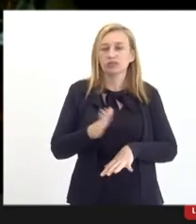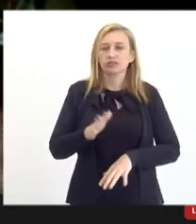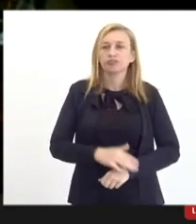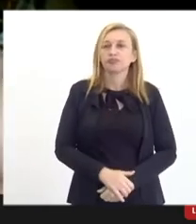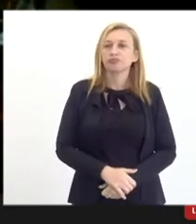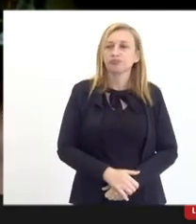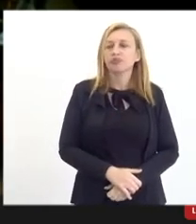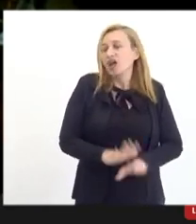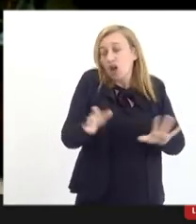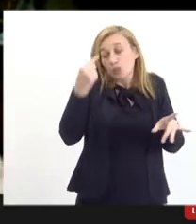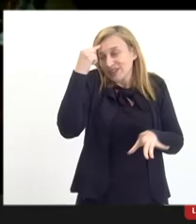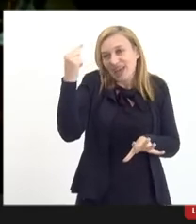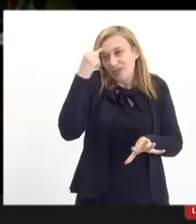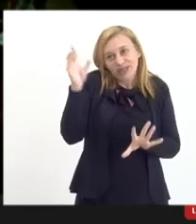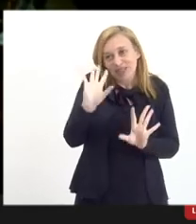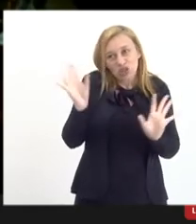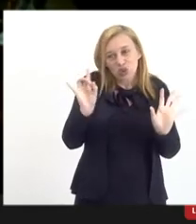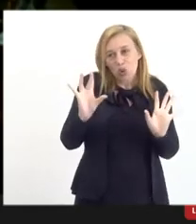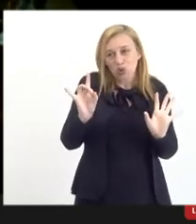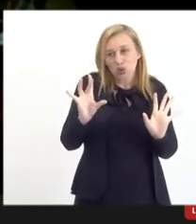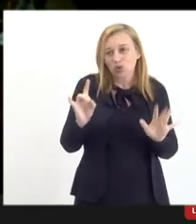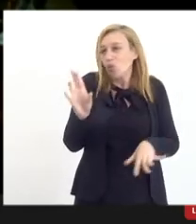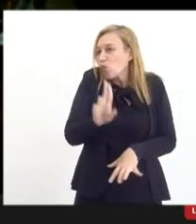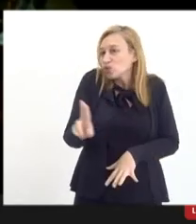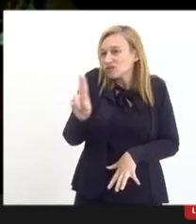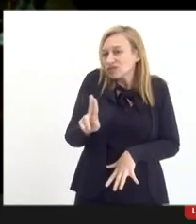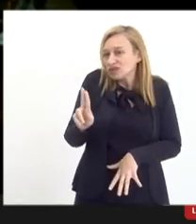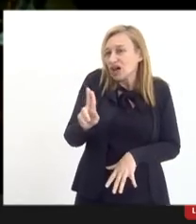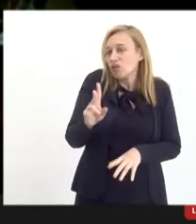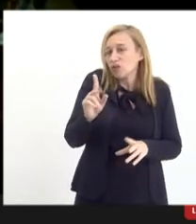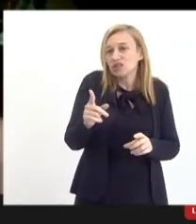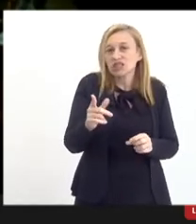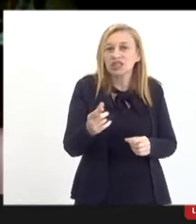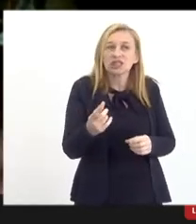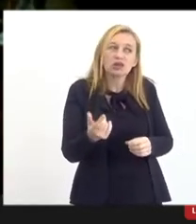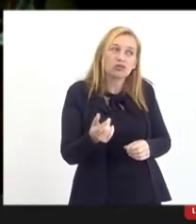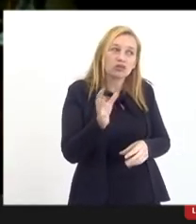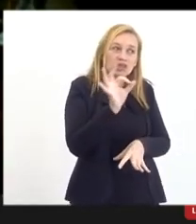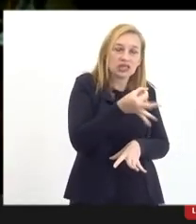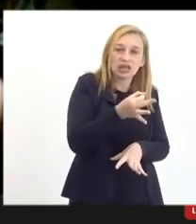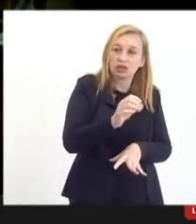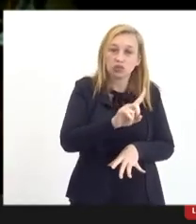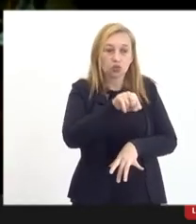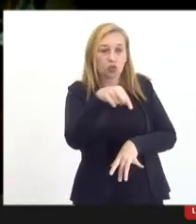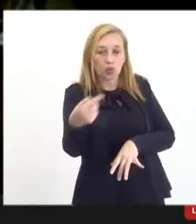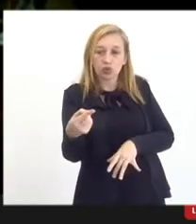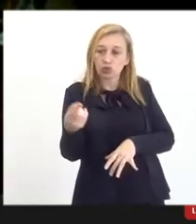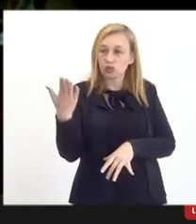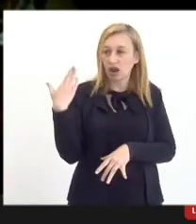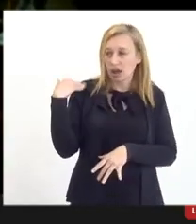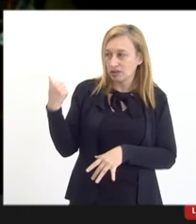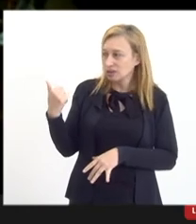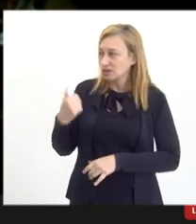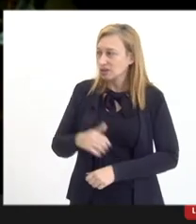Então, é só uma ideia, quer dizer, usar uma coisa que deu certo no outro lado aqui, talvez.